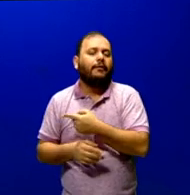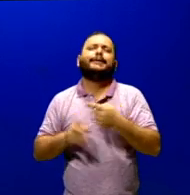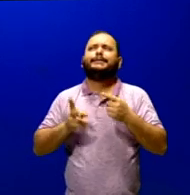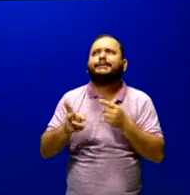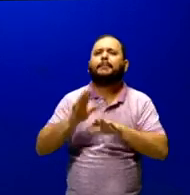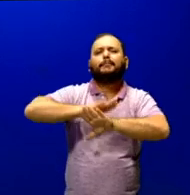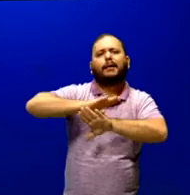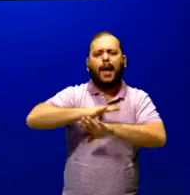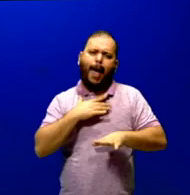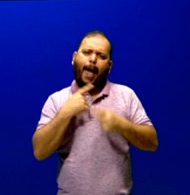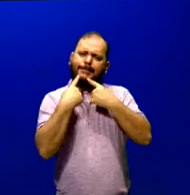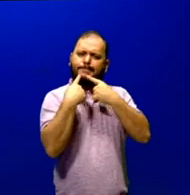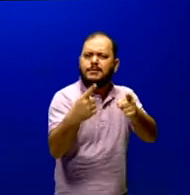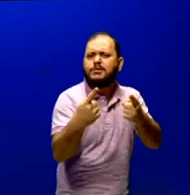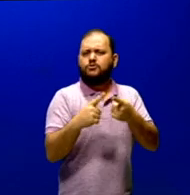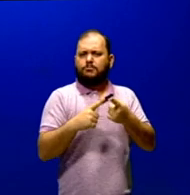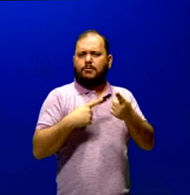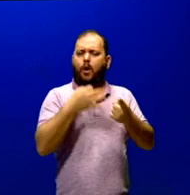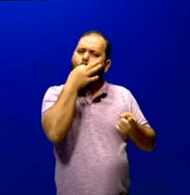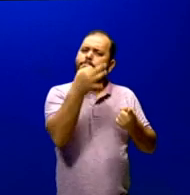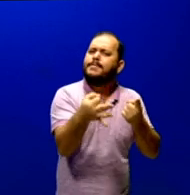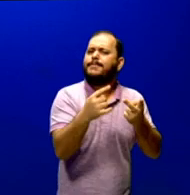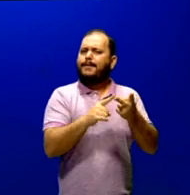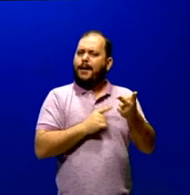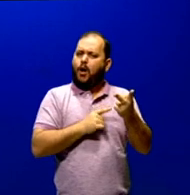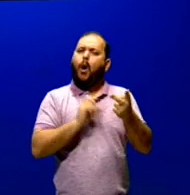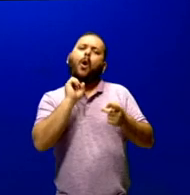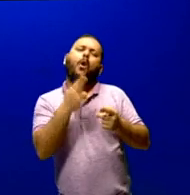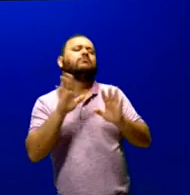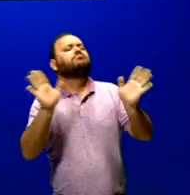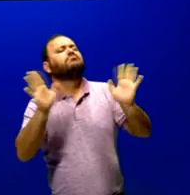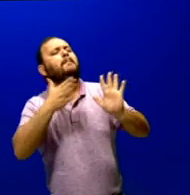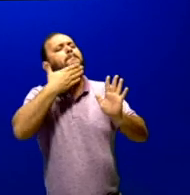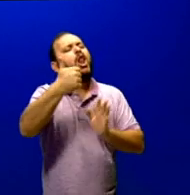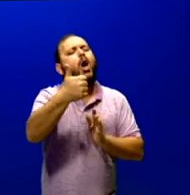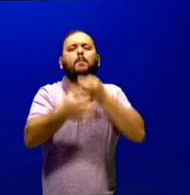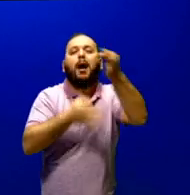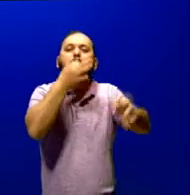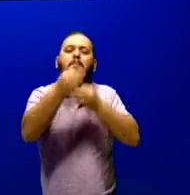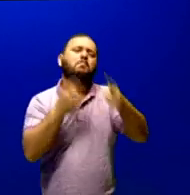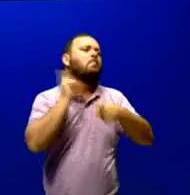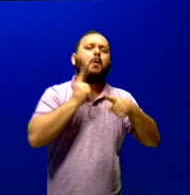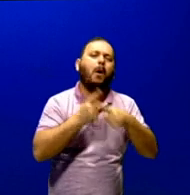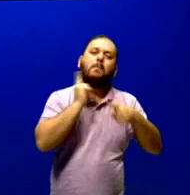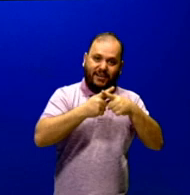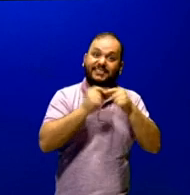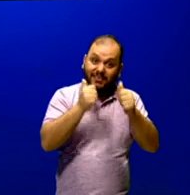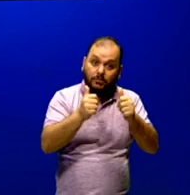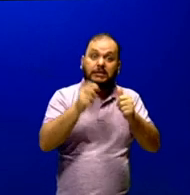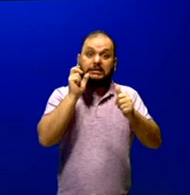fazer elogios, dar sugestões. Então, se você faz críticas, faz elogios, você obviamente vai ter que usar o quê?